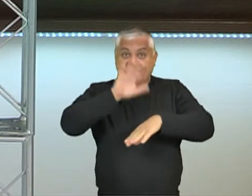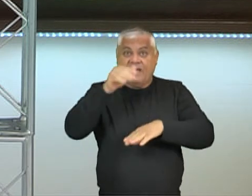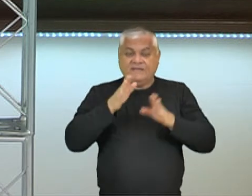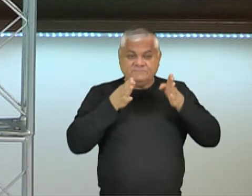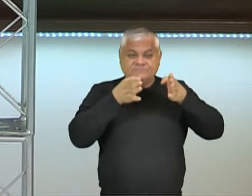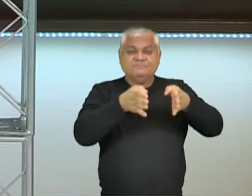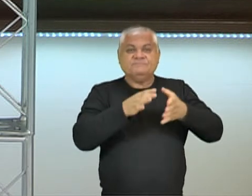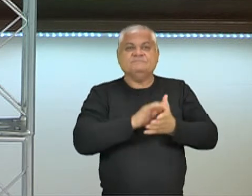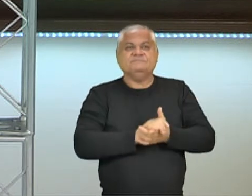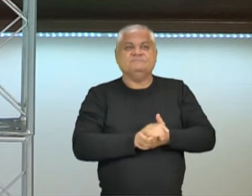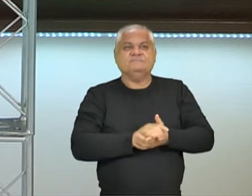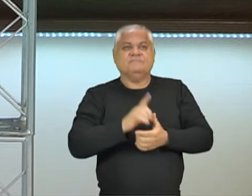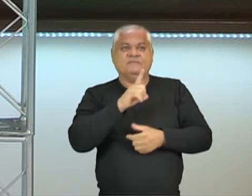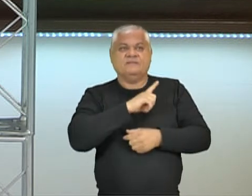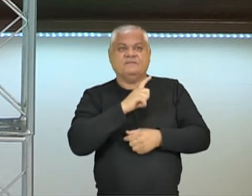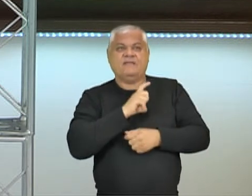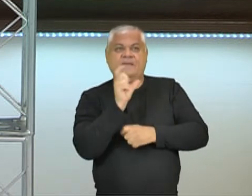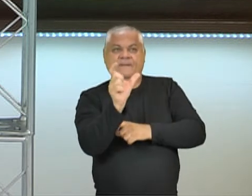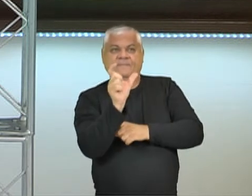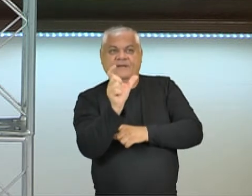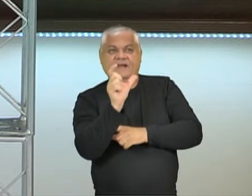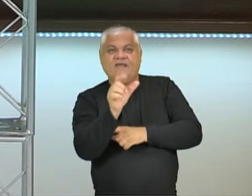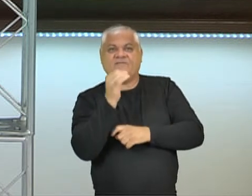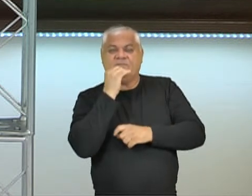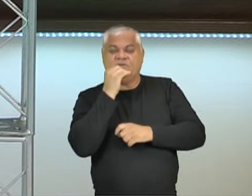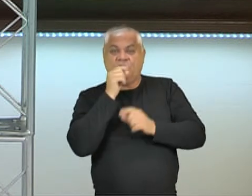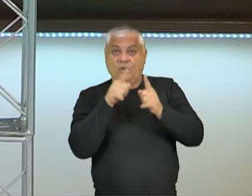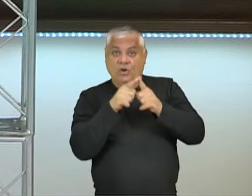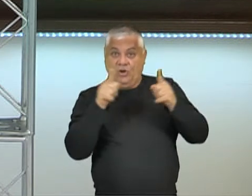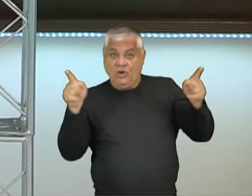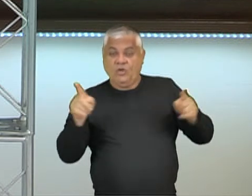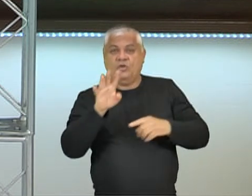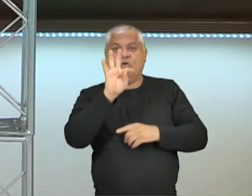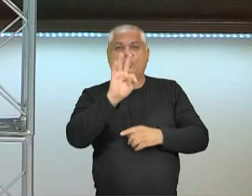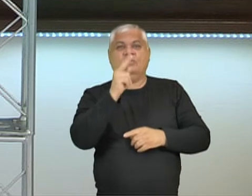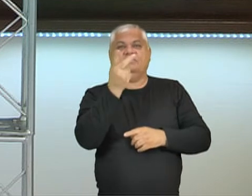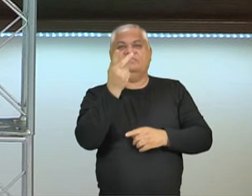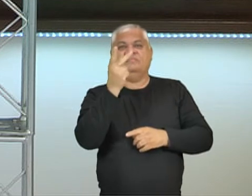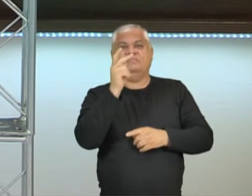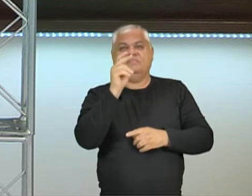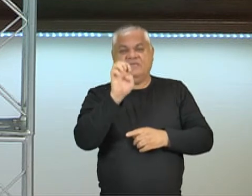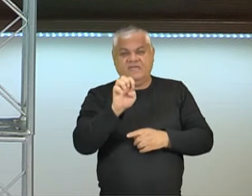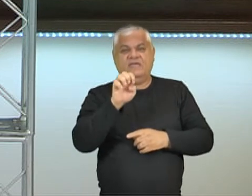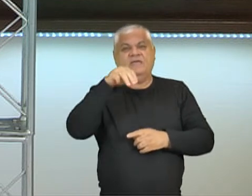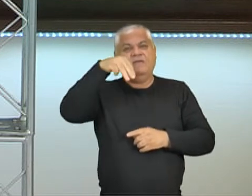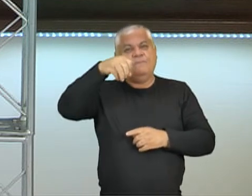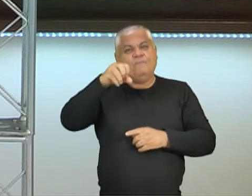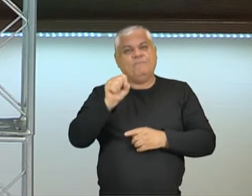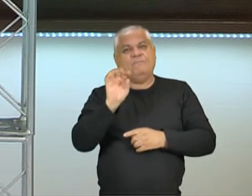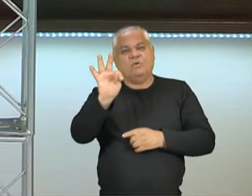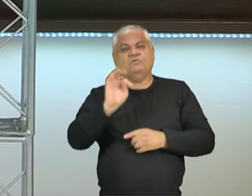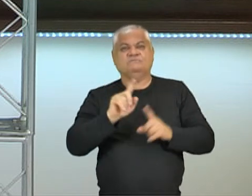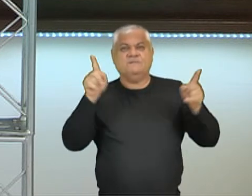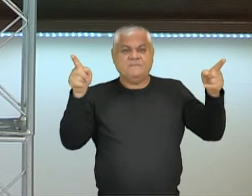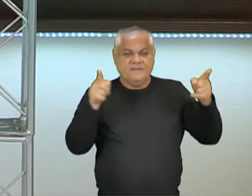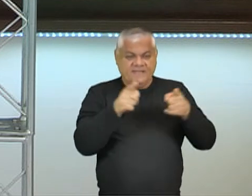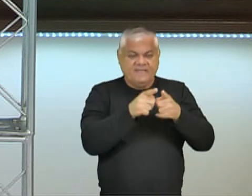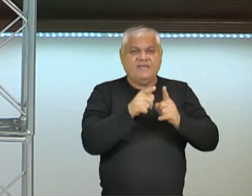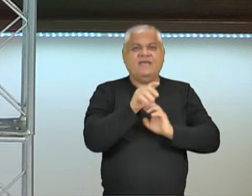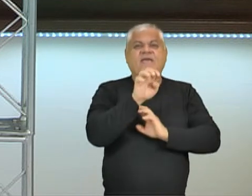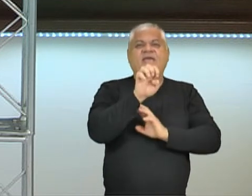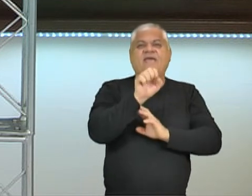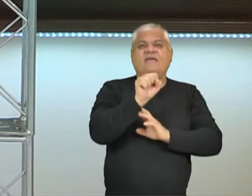grupo. Então, nós temos ali, ó, pra adjetivo longo, coloco the most à frente. Pro adjetivo curto, eu coloco o EST,